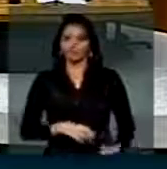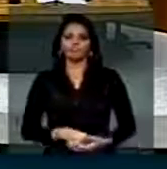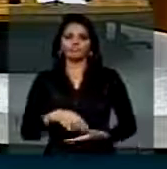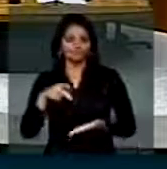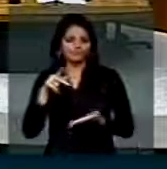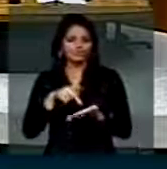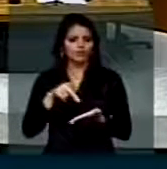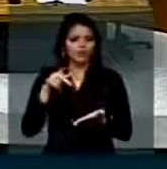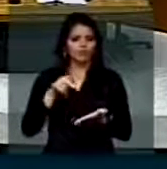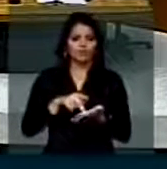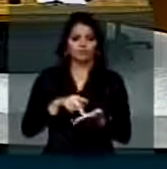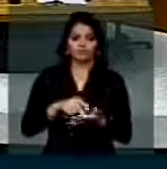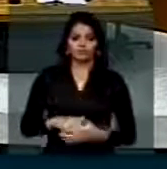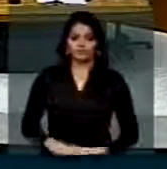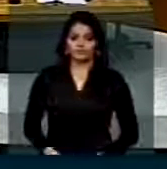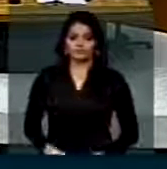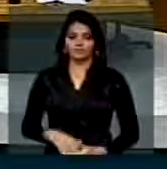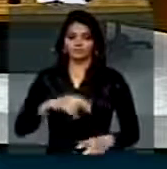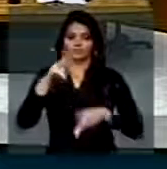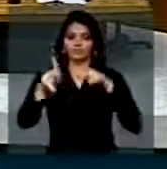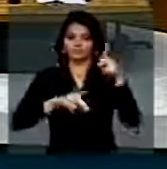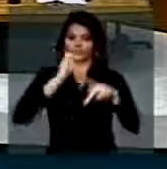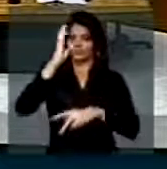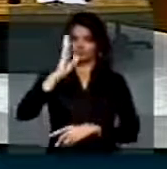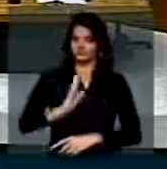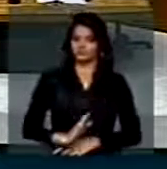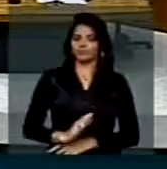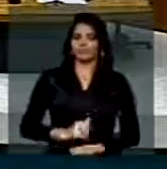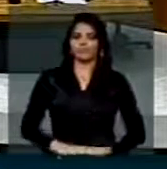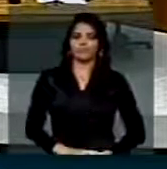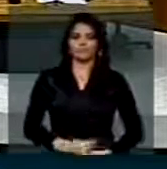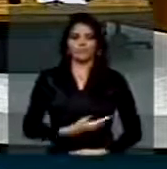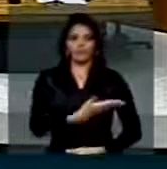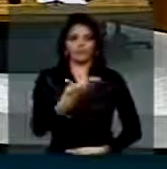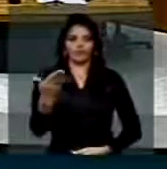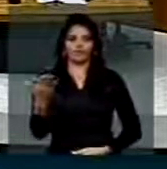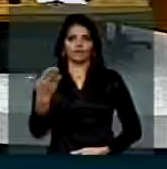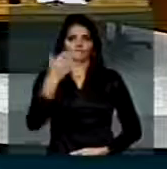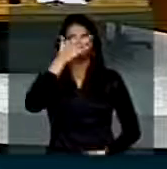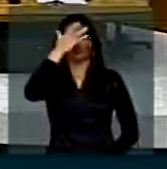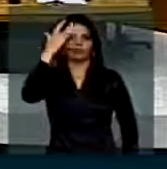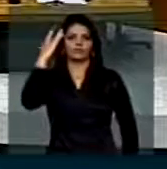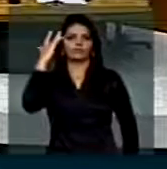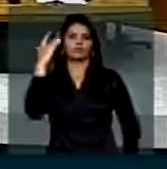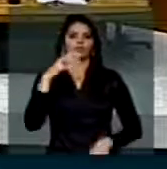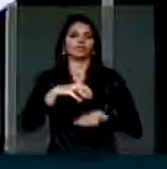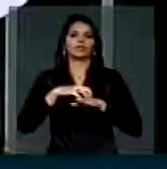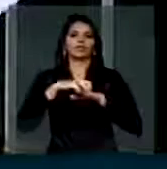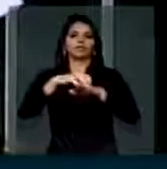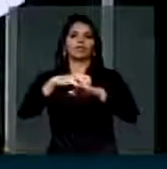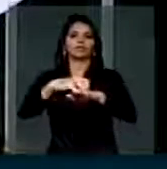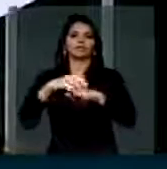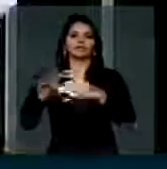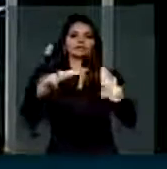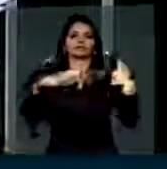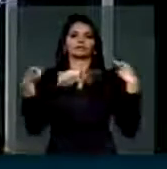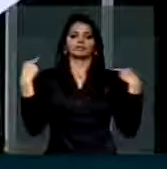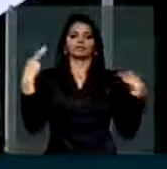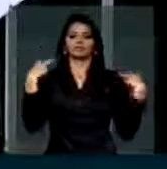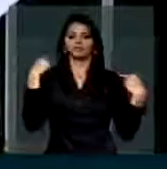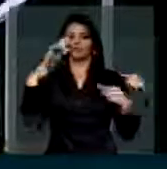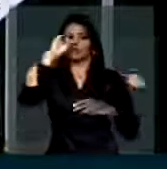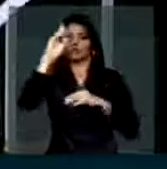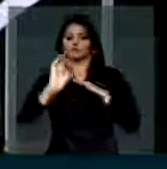Realmente, deputados e povo brasileiro e senhores transportadores do Brasil, a